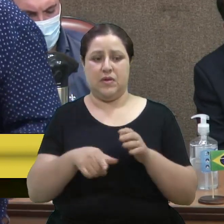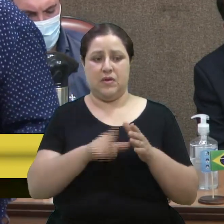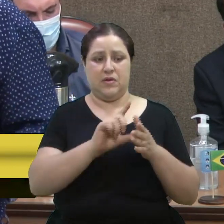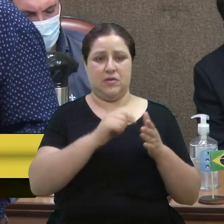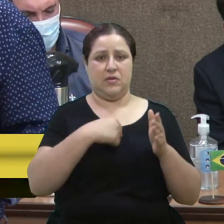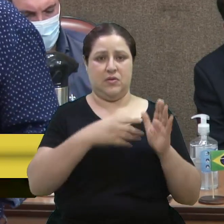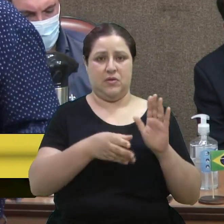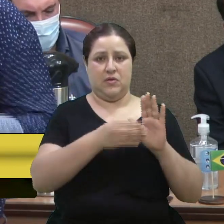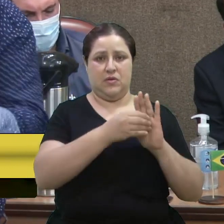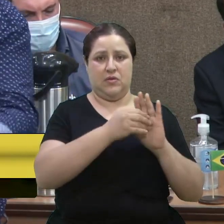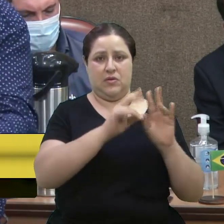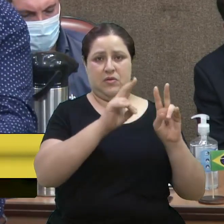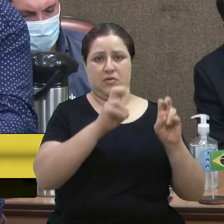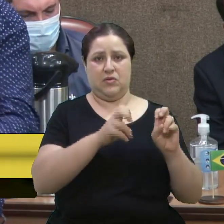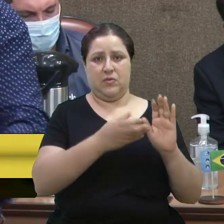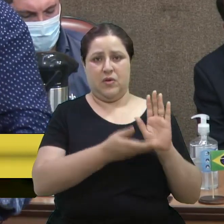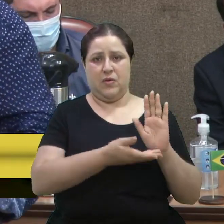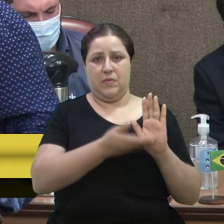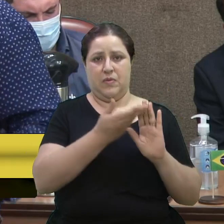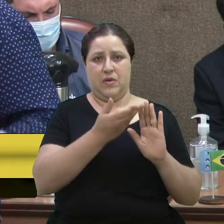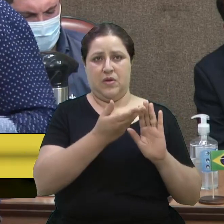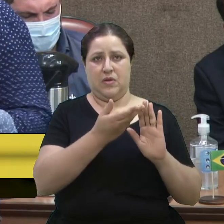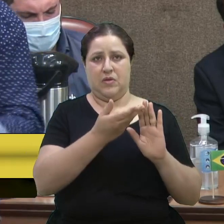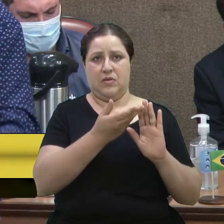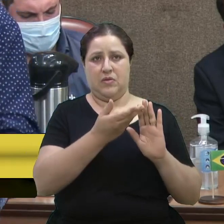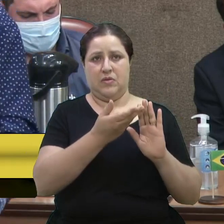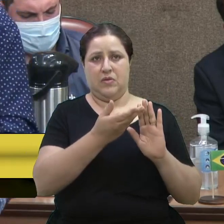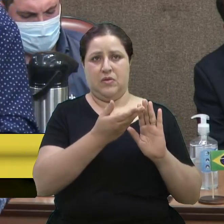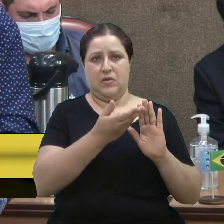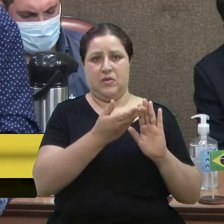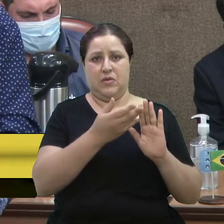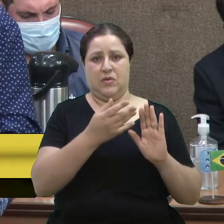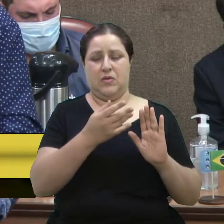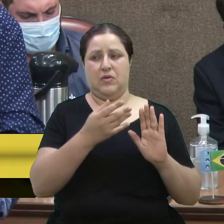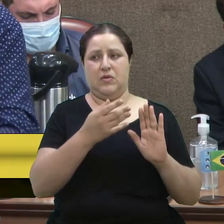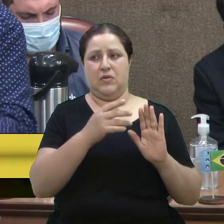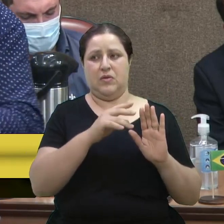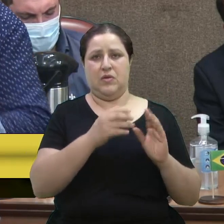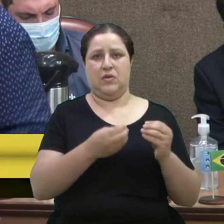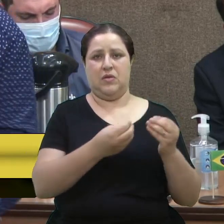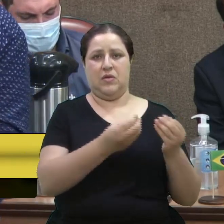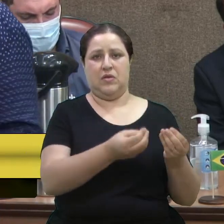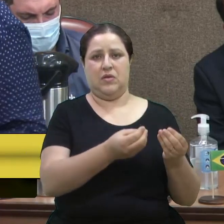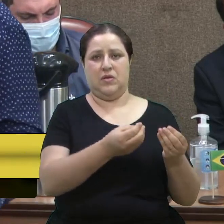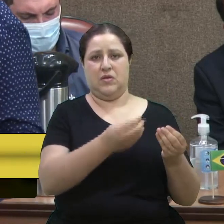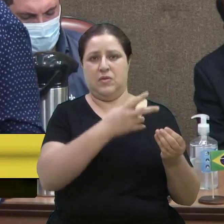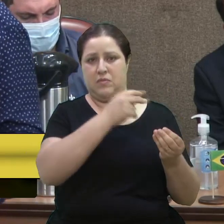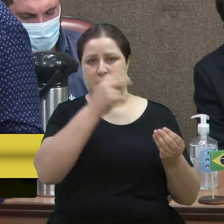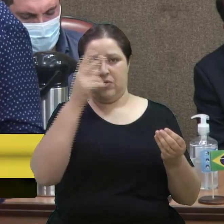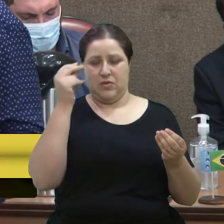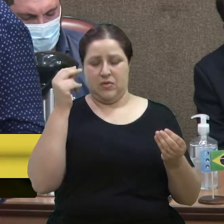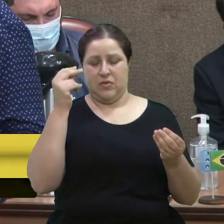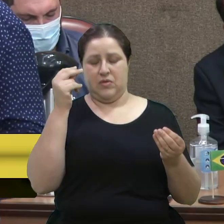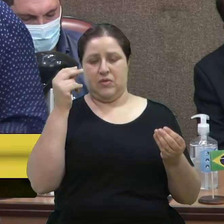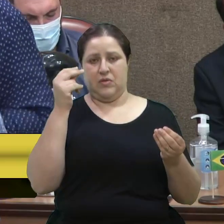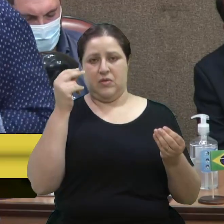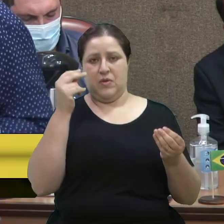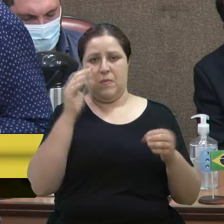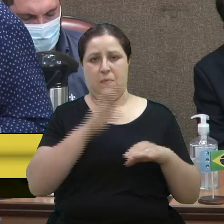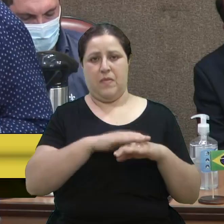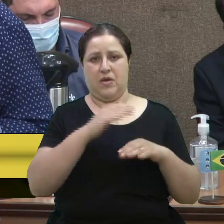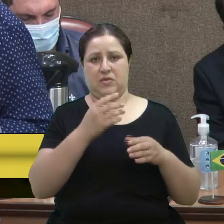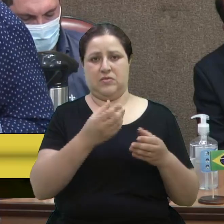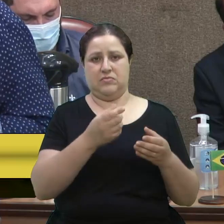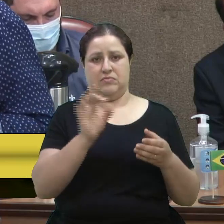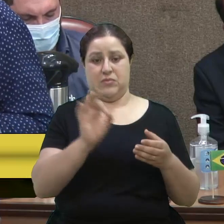pela questão, sabe, do aumento da preposição, sabe, que nós poderemos oferecer para o município, eu entendo que os cinco seria pouco já, sabe, no